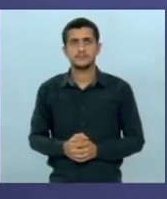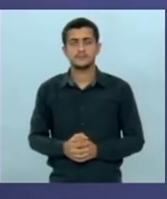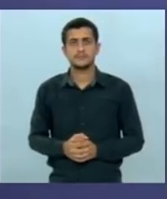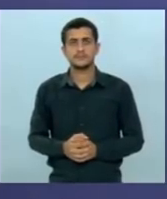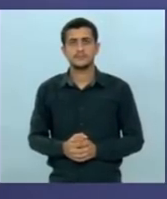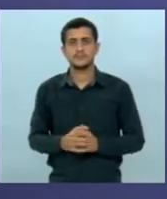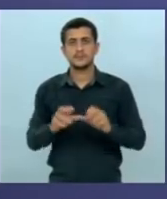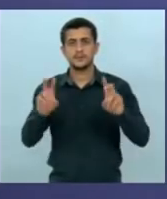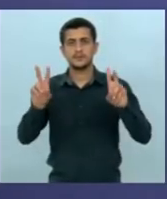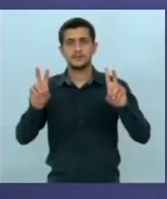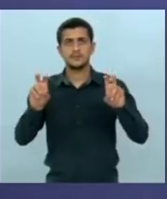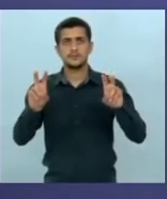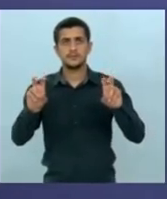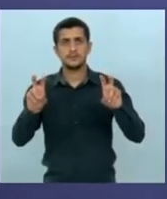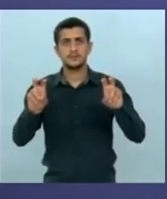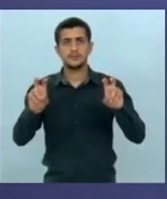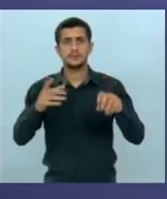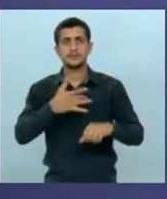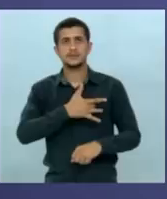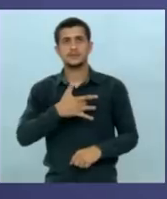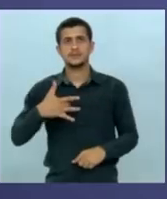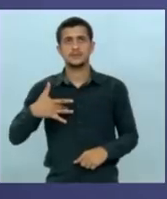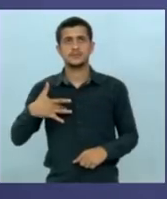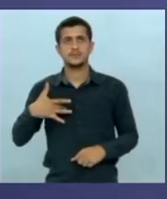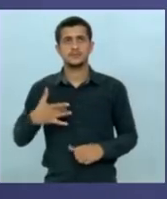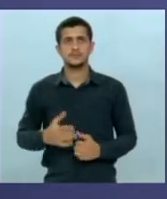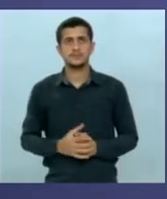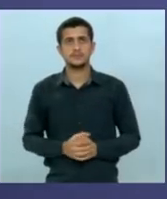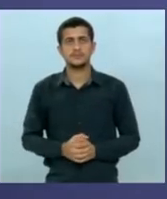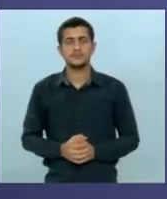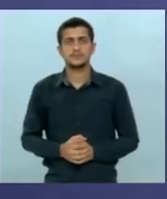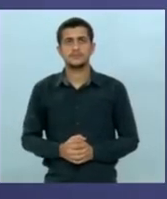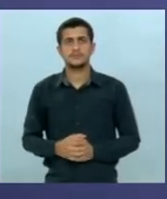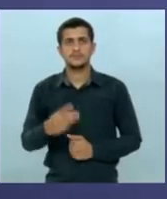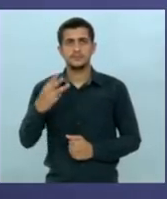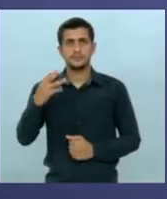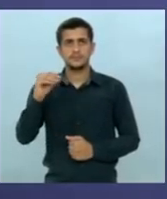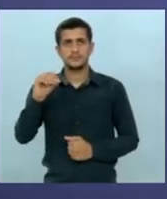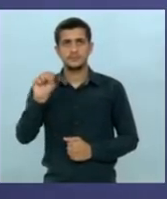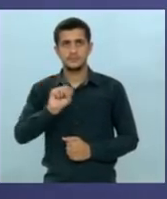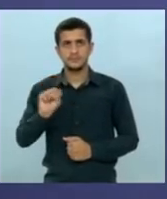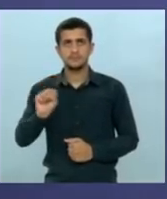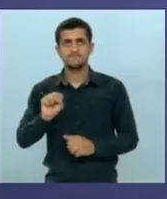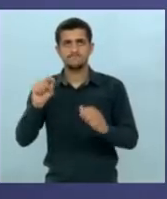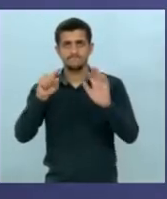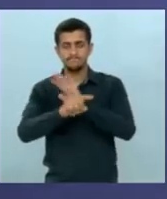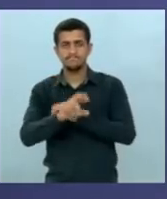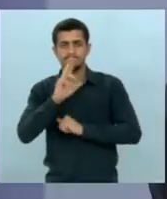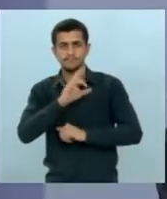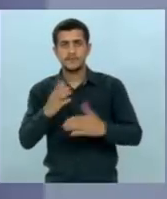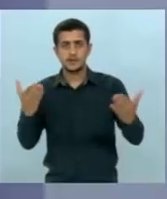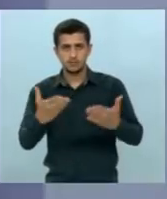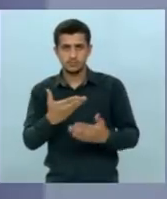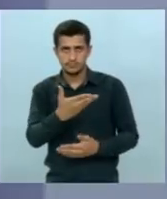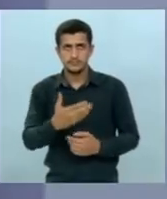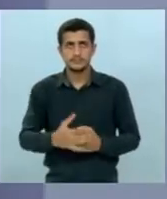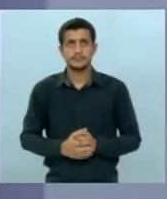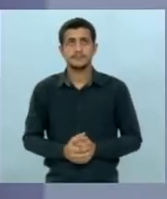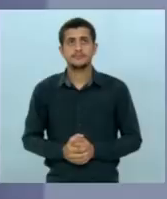e o tema é saúde candidato Reinaldo tem 30 segundos para fazer a pergunta a partir de agora